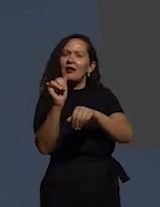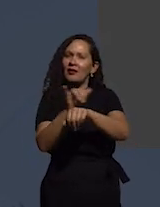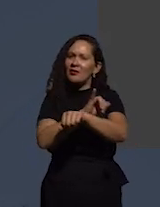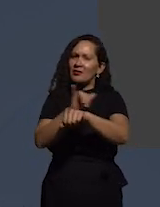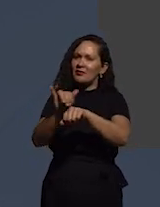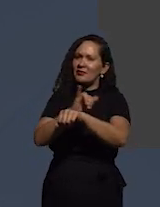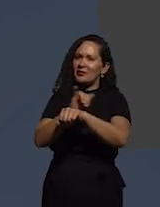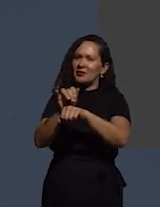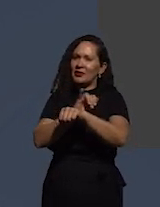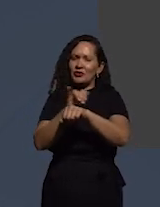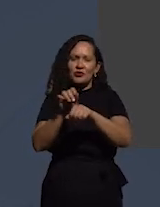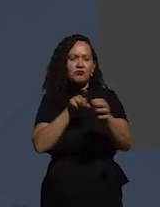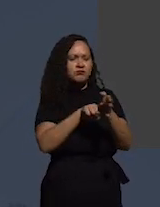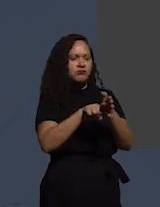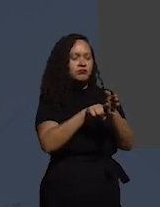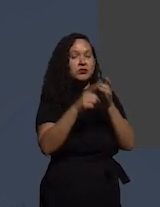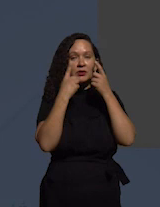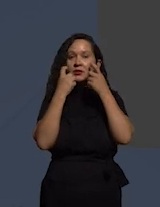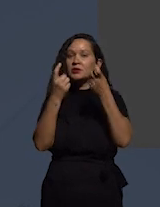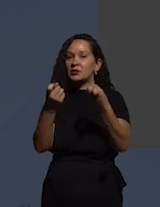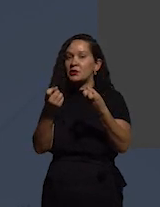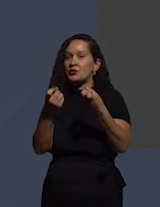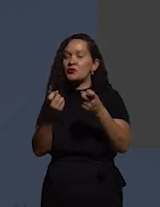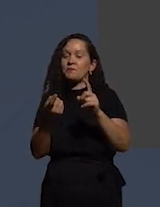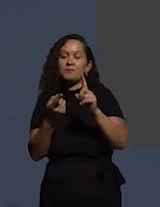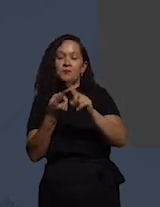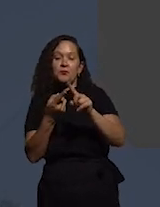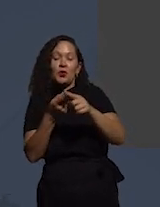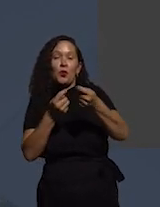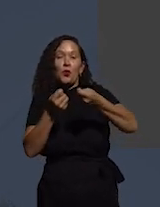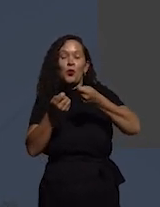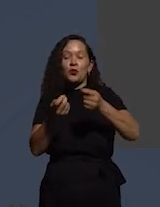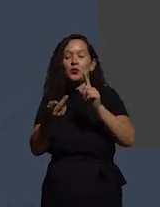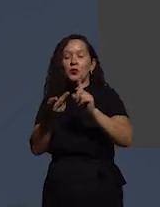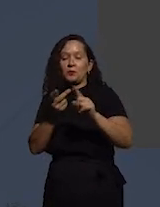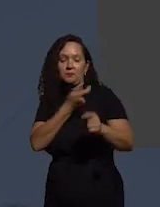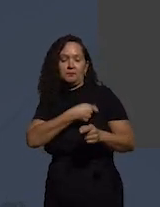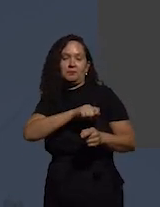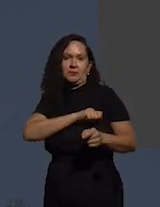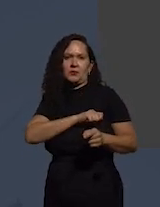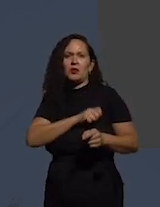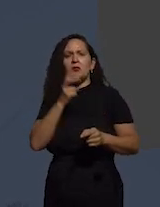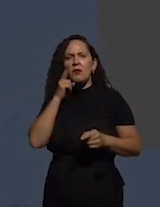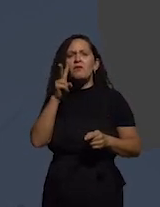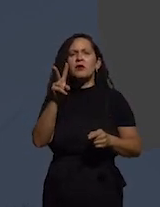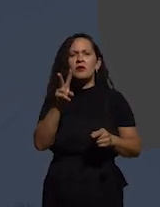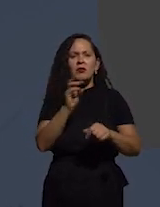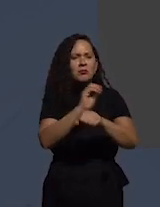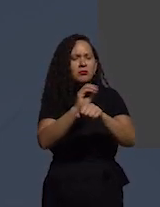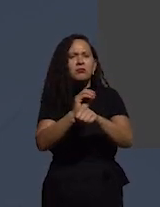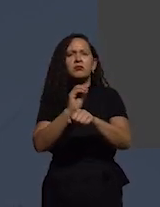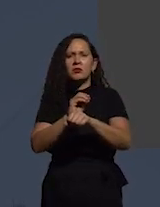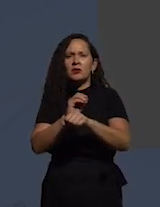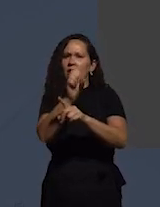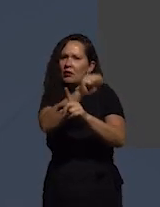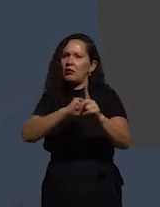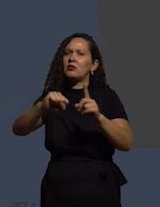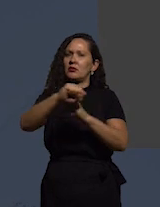supervisão muito interessante auditorias controles para poder supervisionar a sociedade